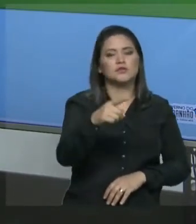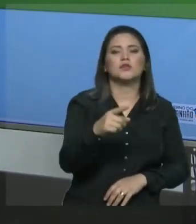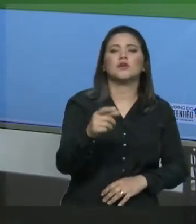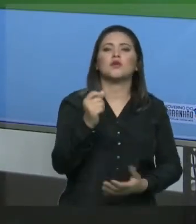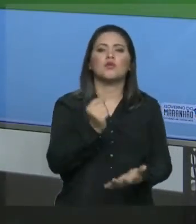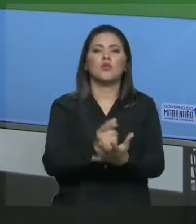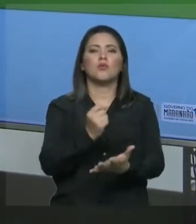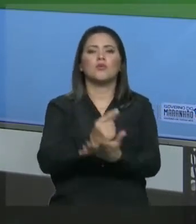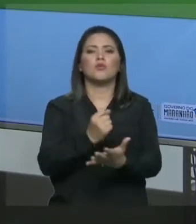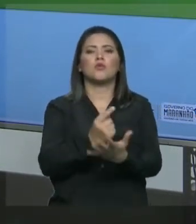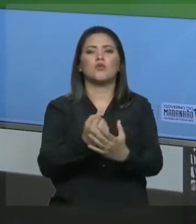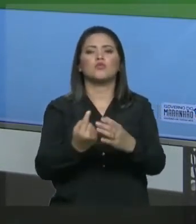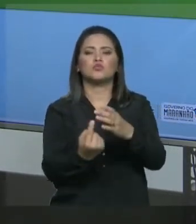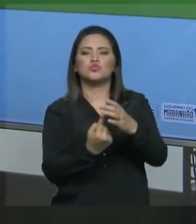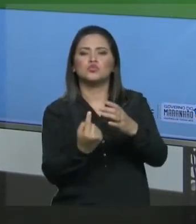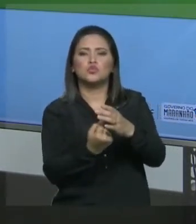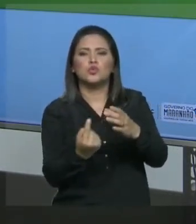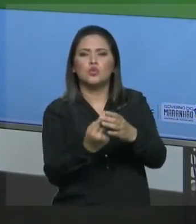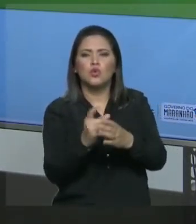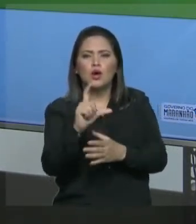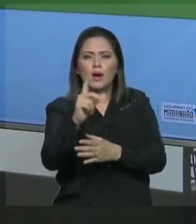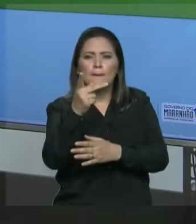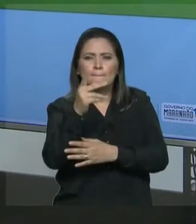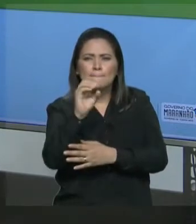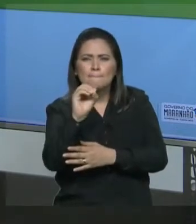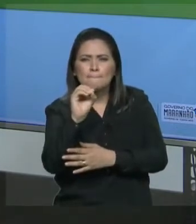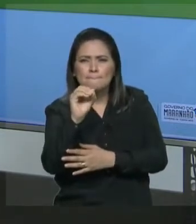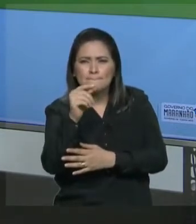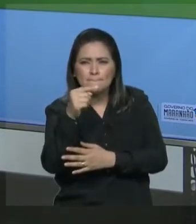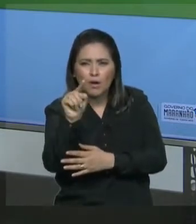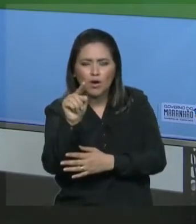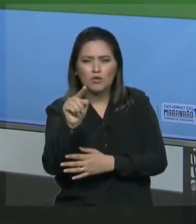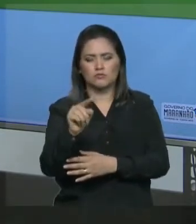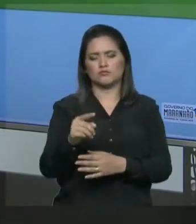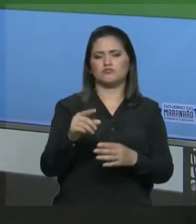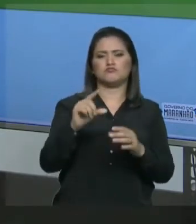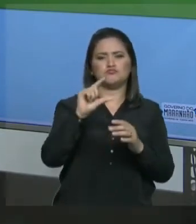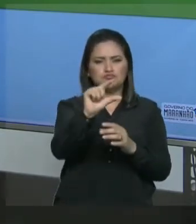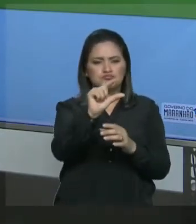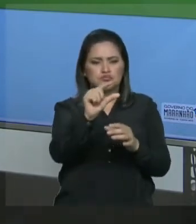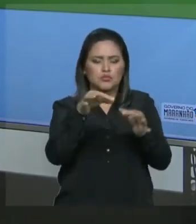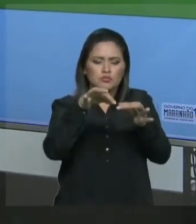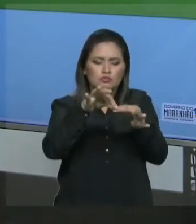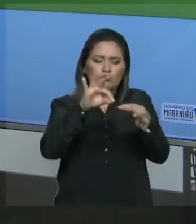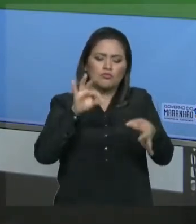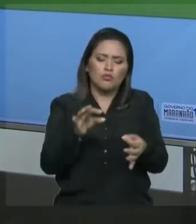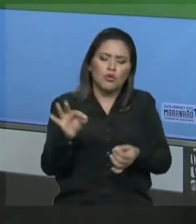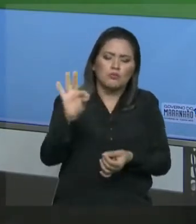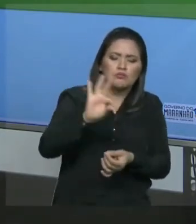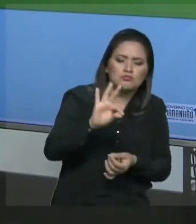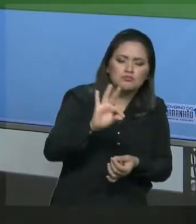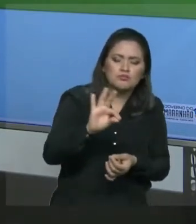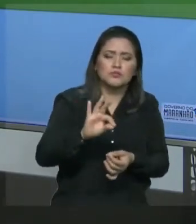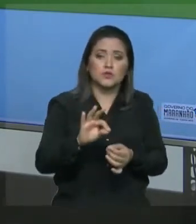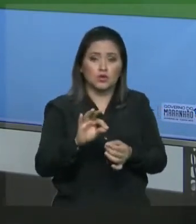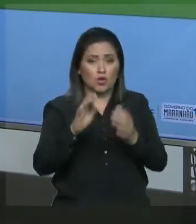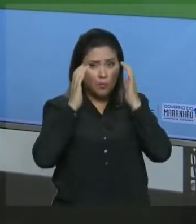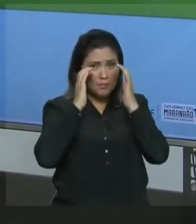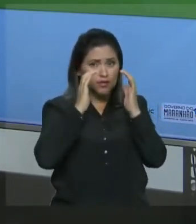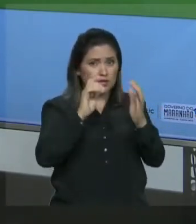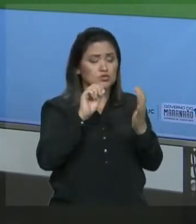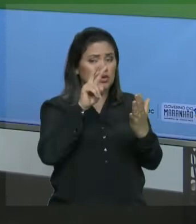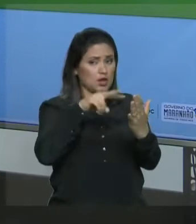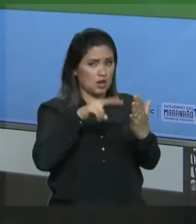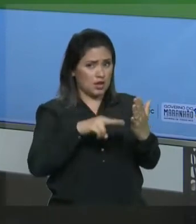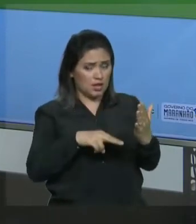segue rigorosamente a sugestão de preparo, em que o fabricante fala que você tem que dissolver o pacote de